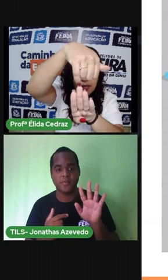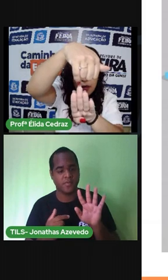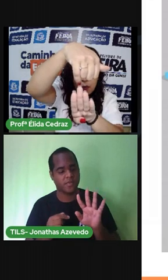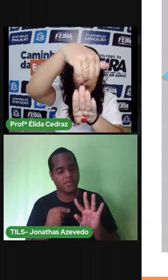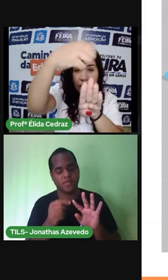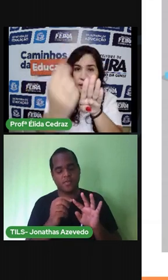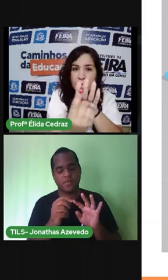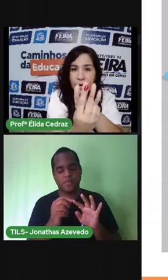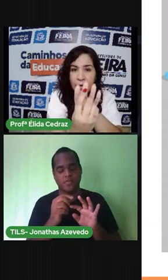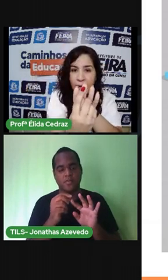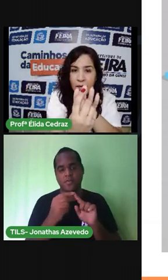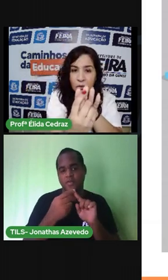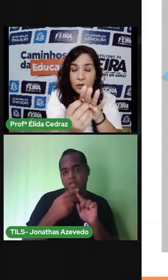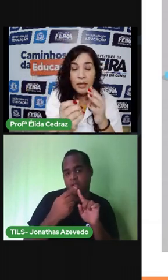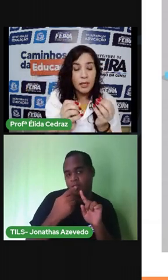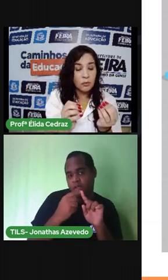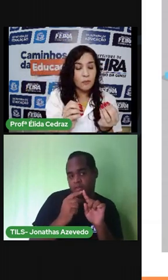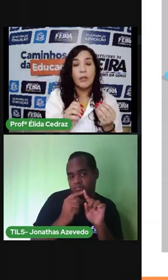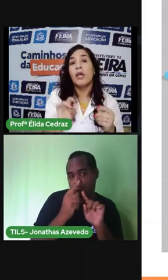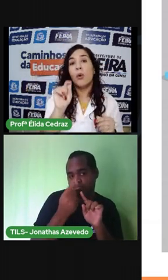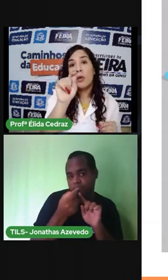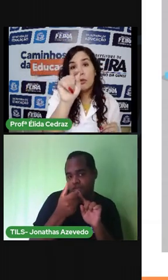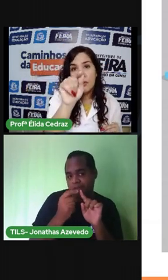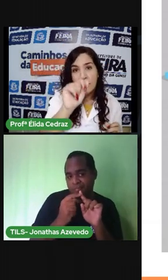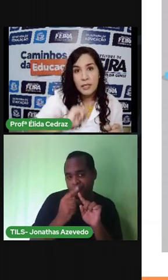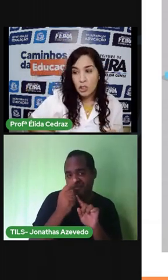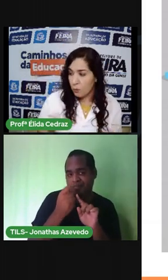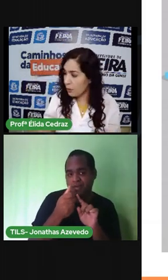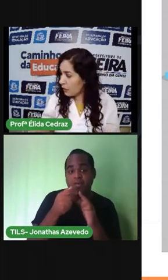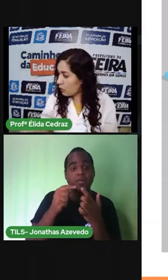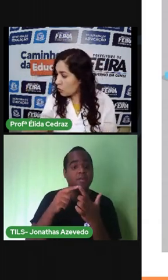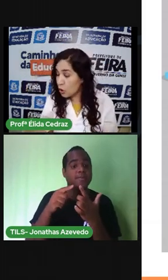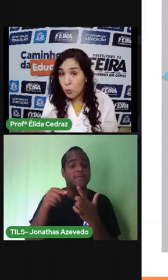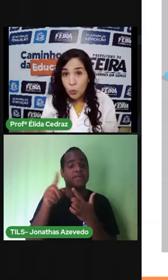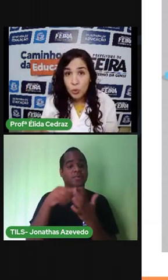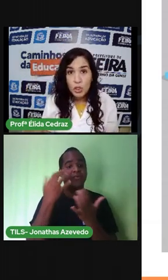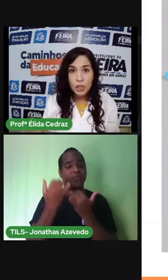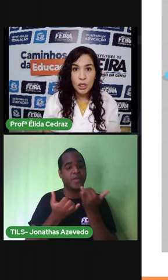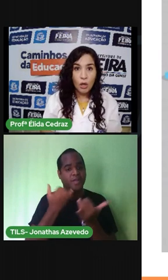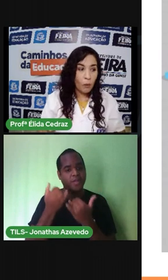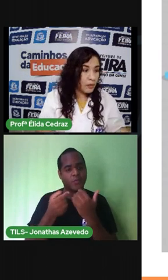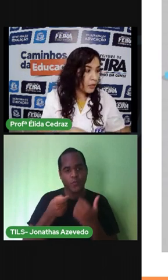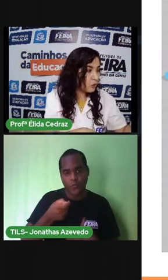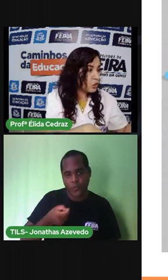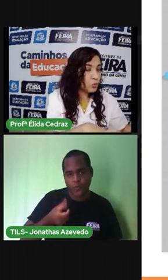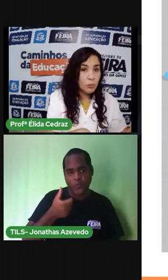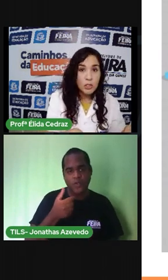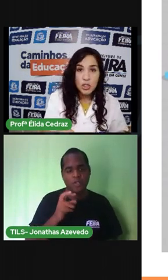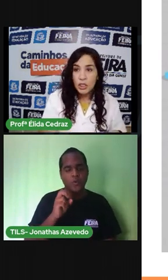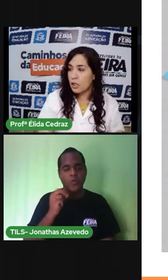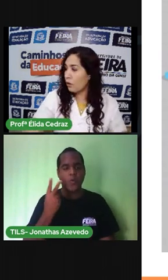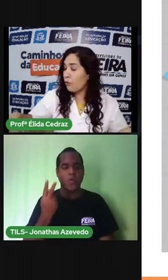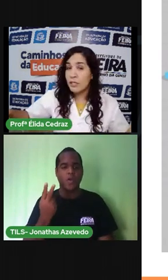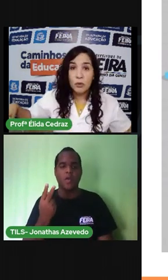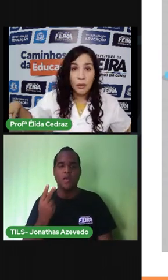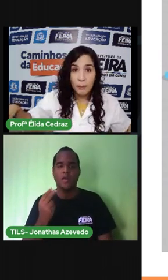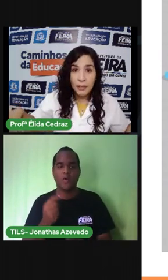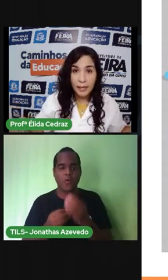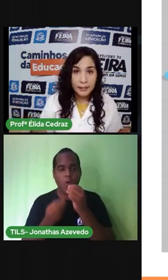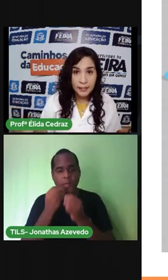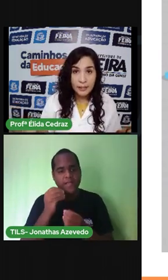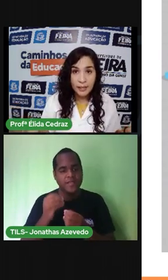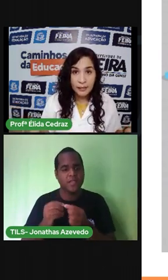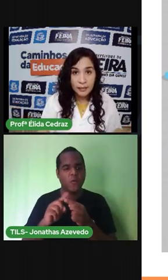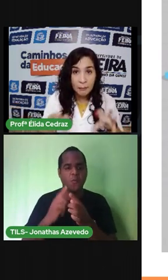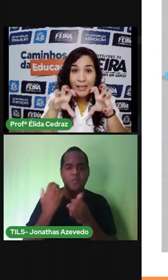tem entre a unha e a carne do dedo, quando vocês estão brincando de gude, ou brincando de comidinha, ou fazendo qualquer